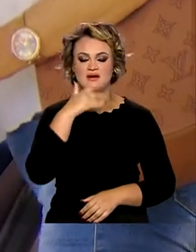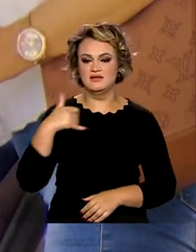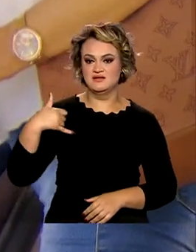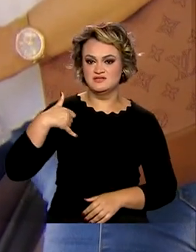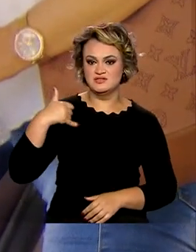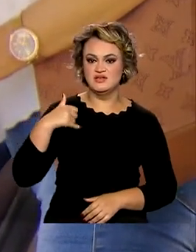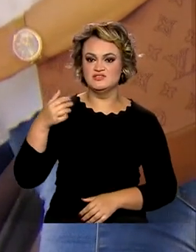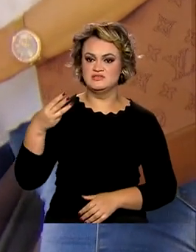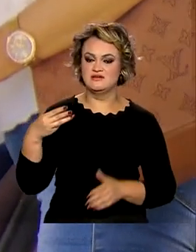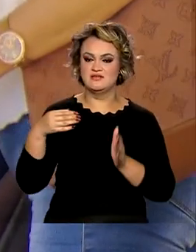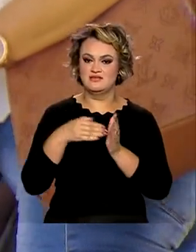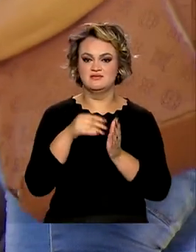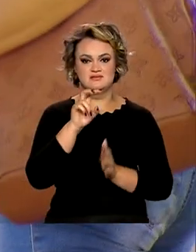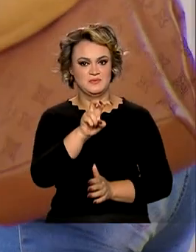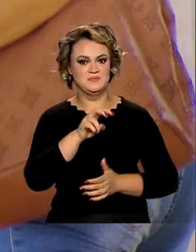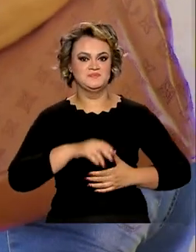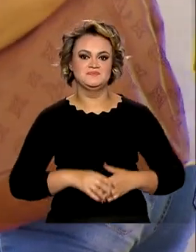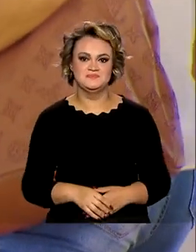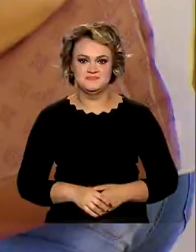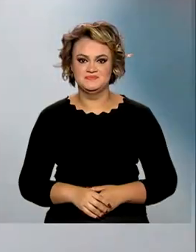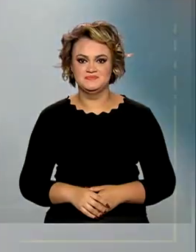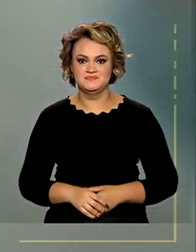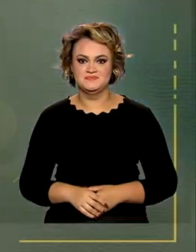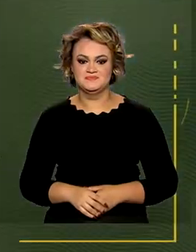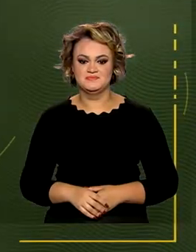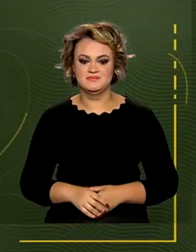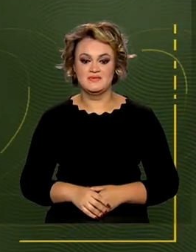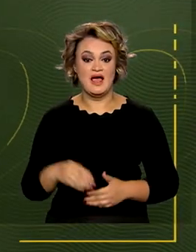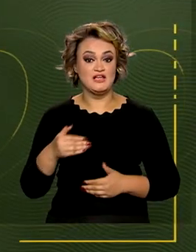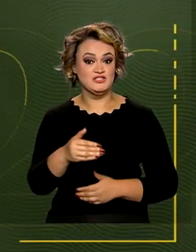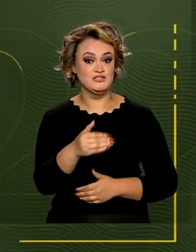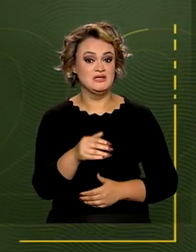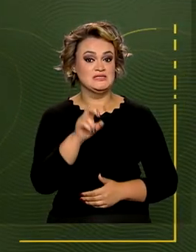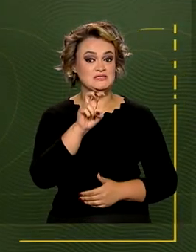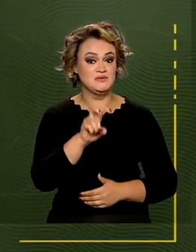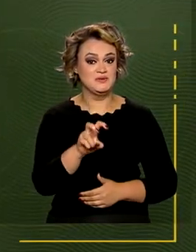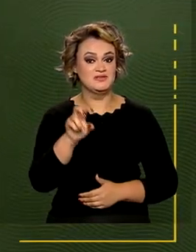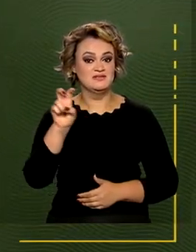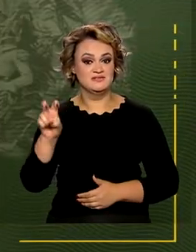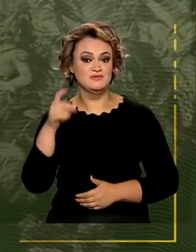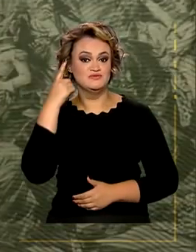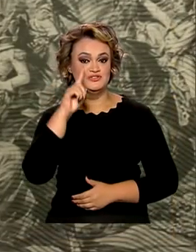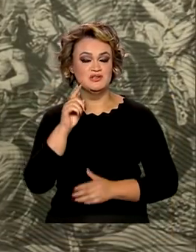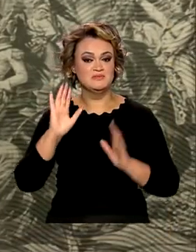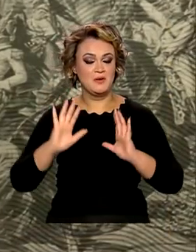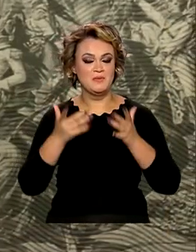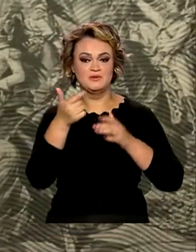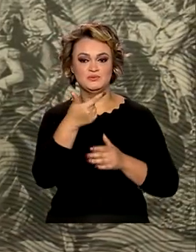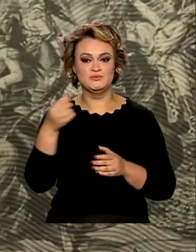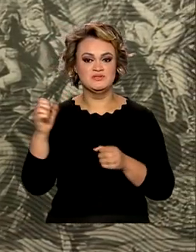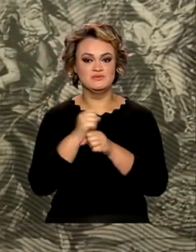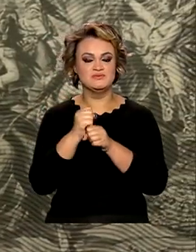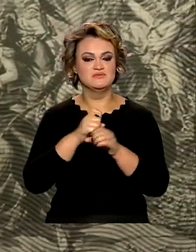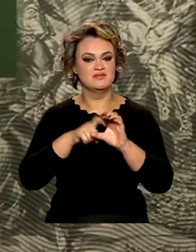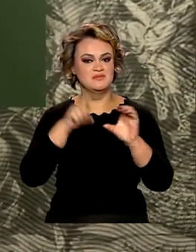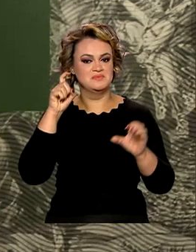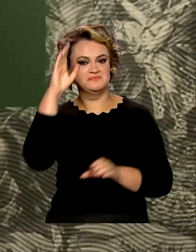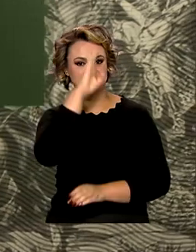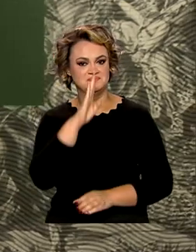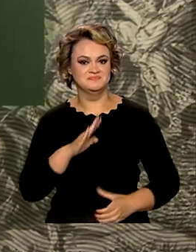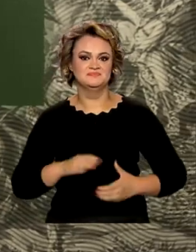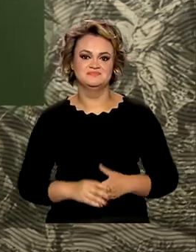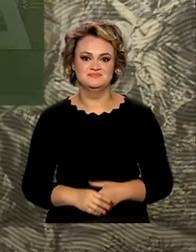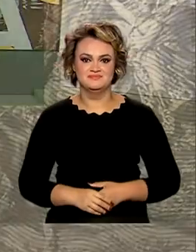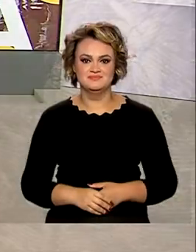crianças de 3 a 5 anos. E faltam 55 dias para o bicentenário da independência do